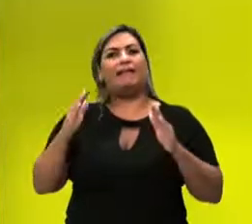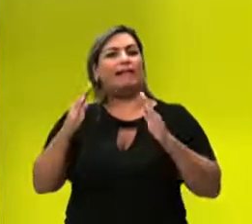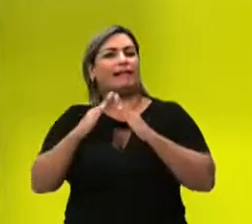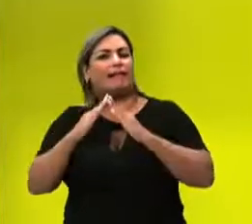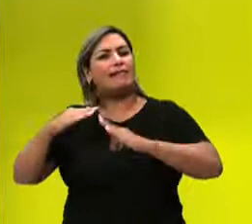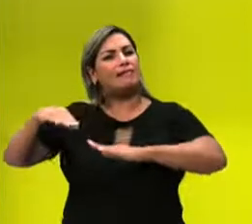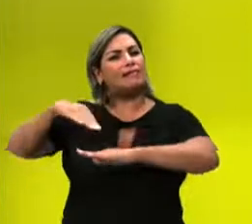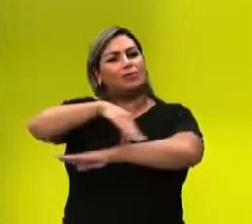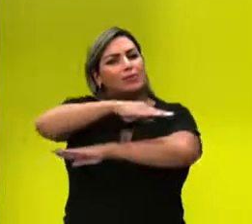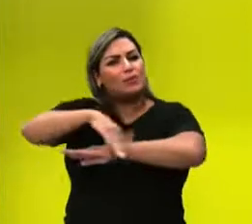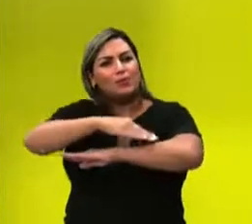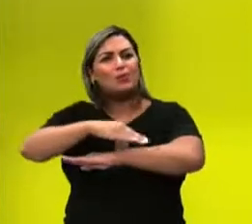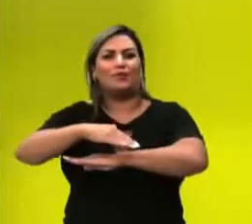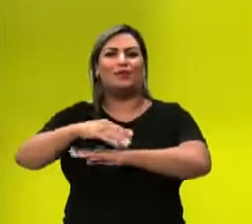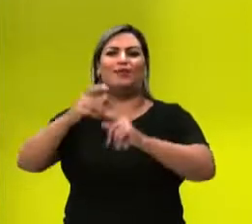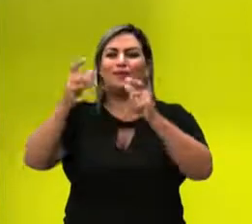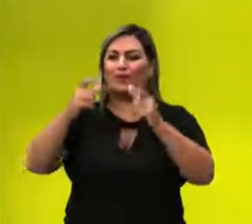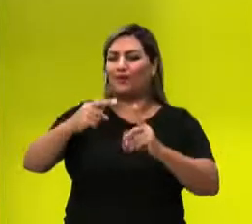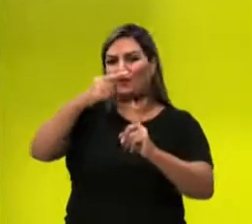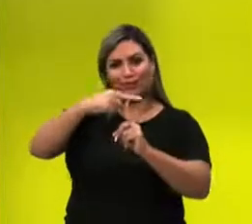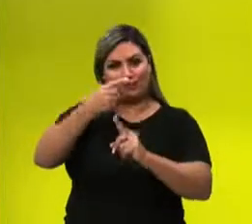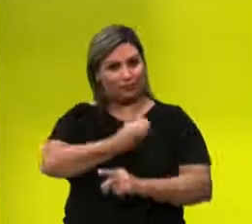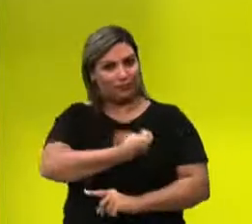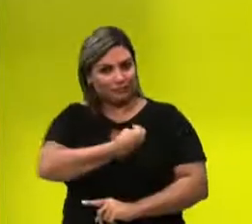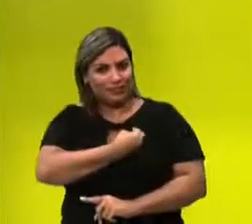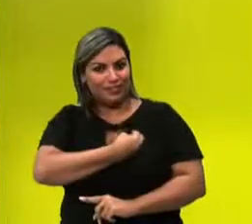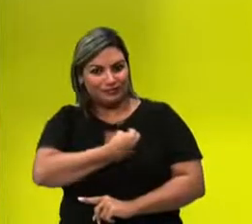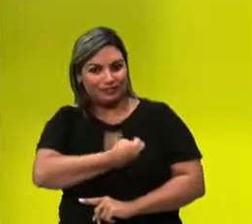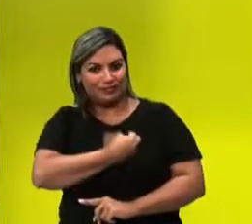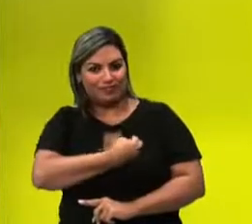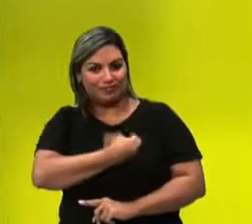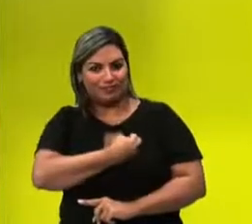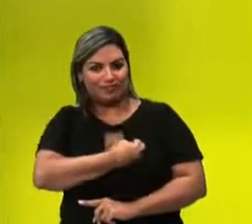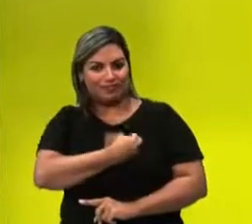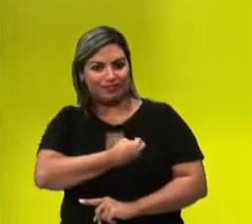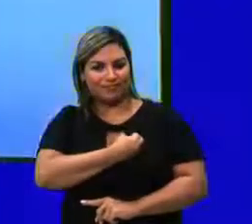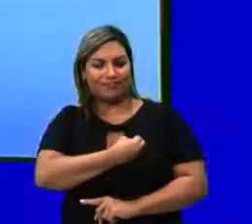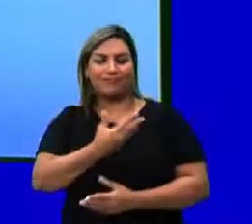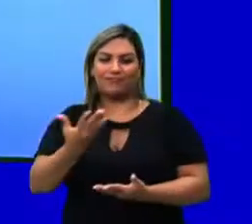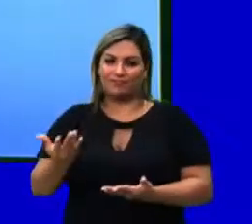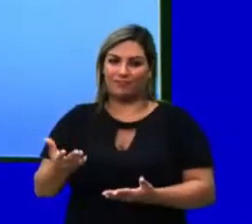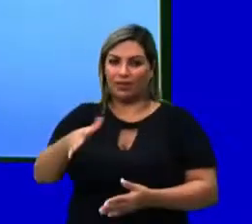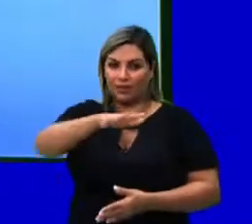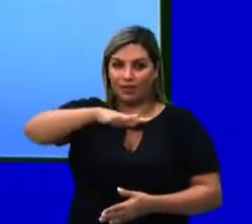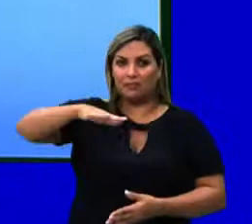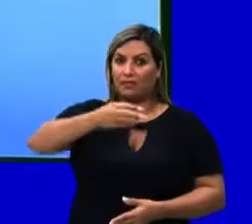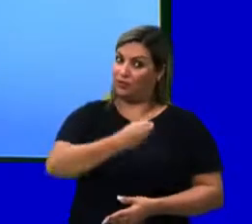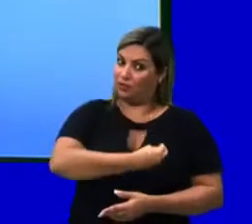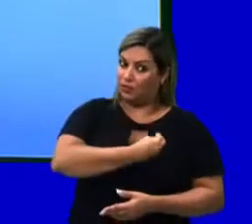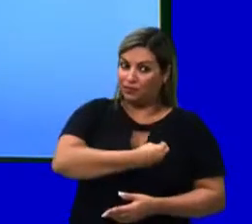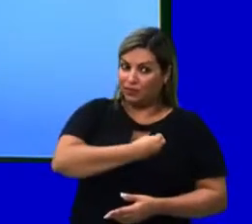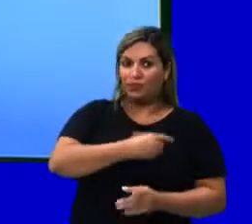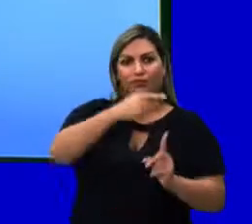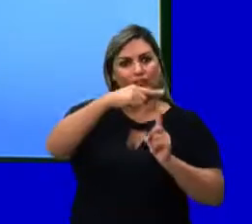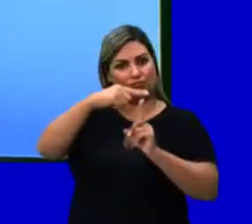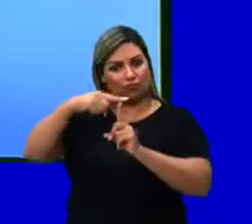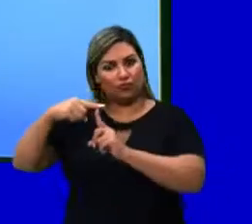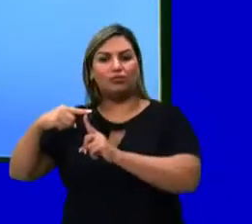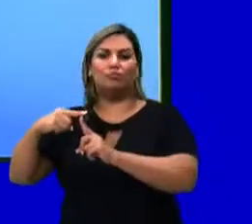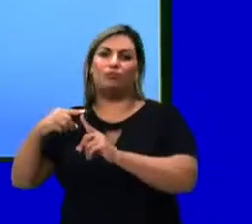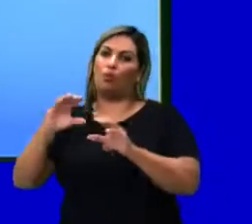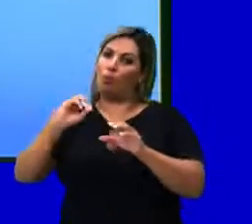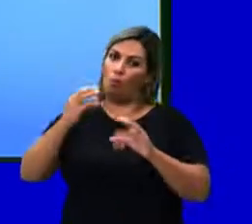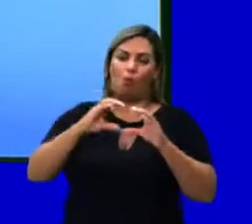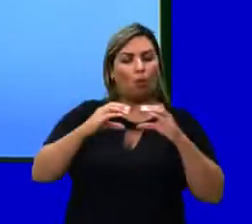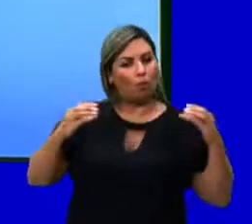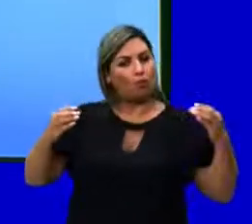endereço de uma determinada espécie, onde ele vive. Então, o ambiente em que vive determinada espécie ou